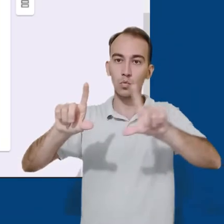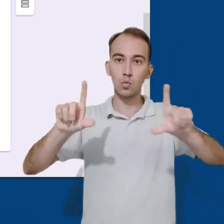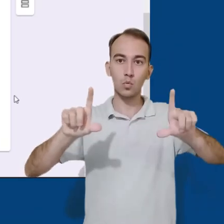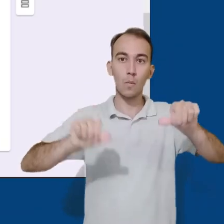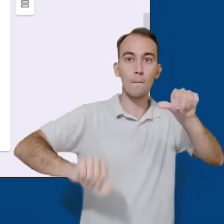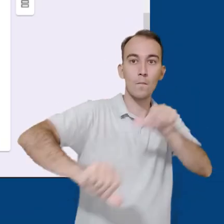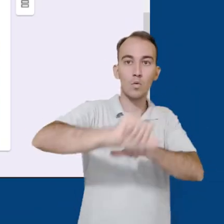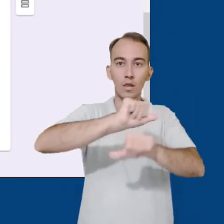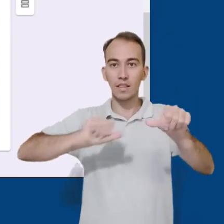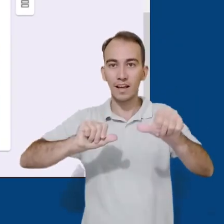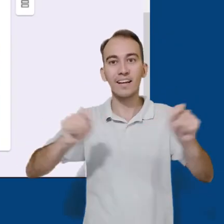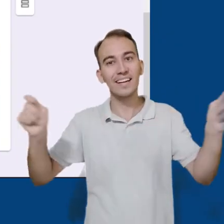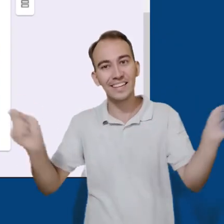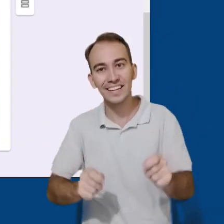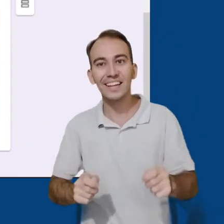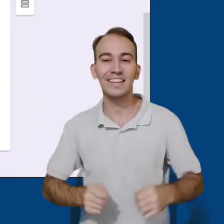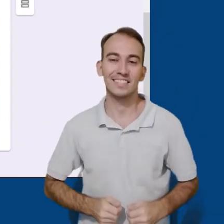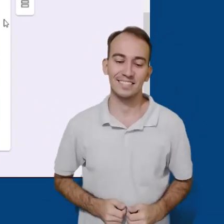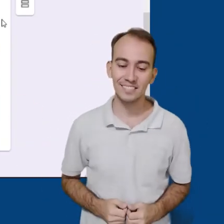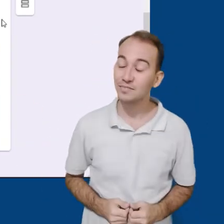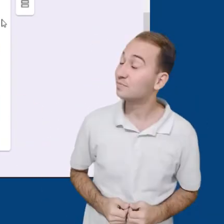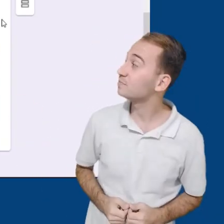novamente e você pode realizar a ação.